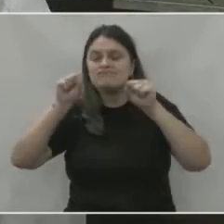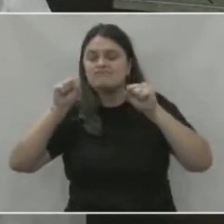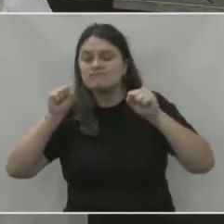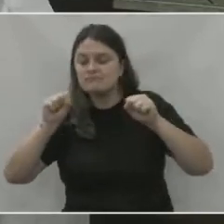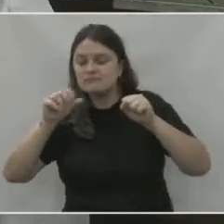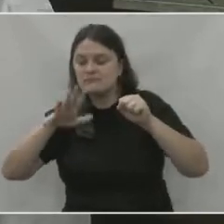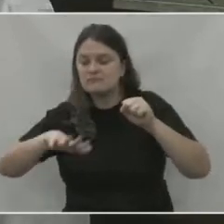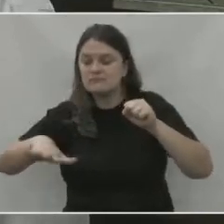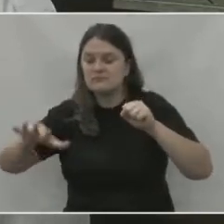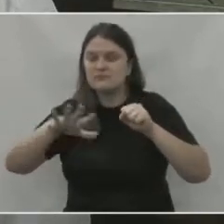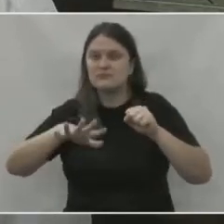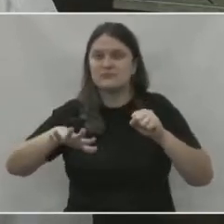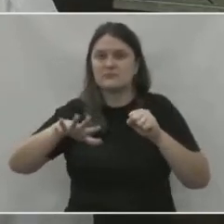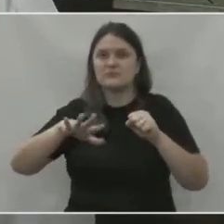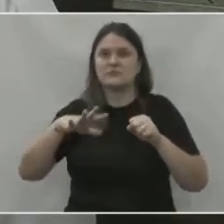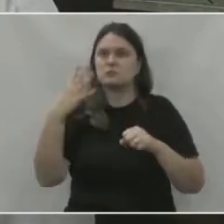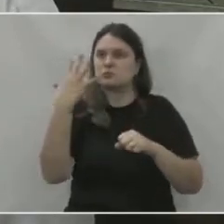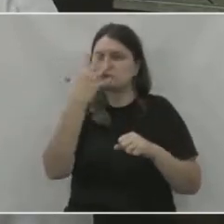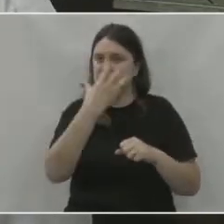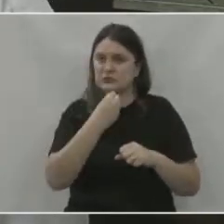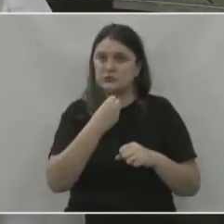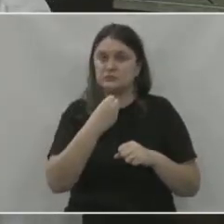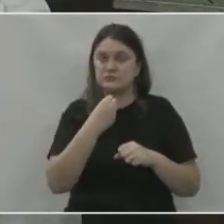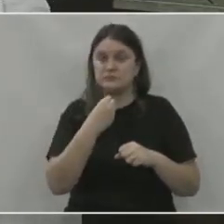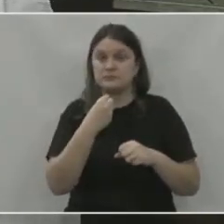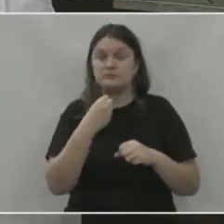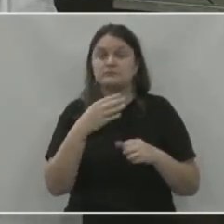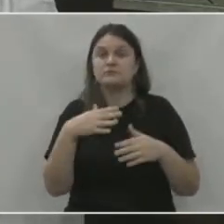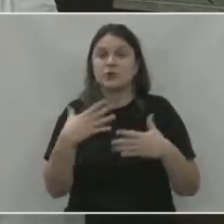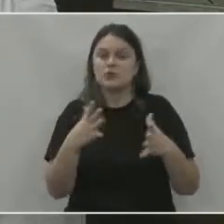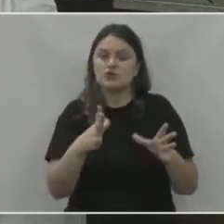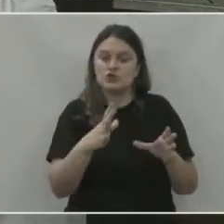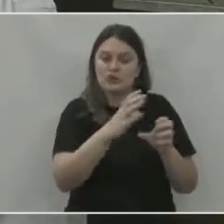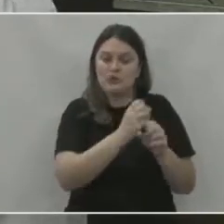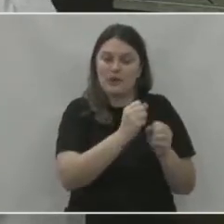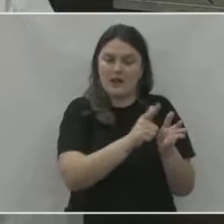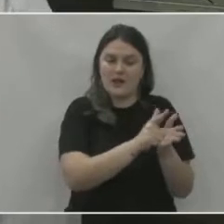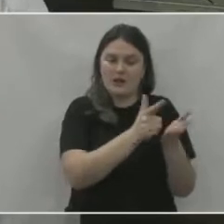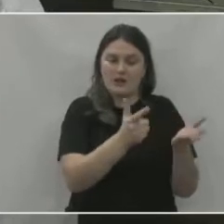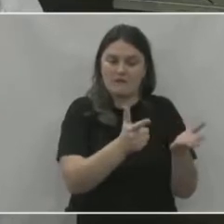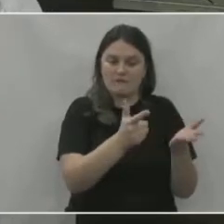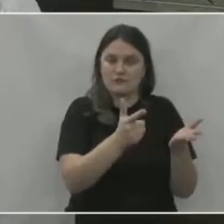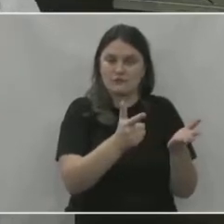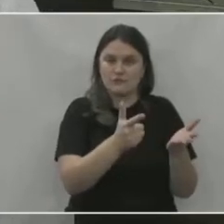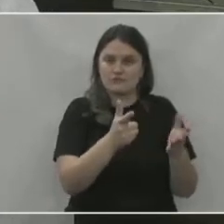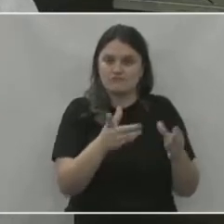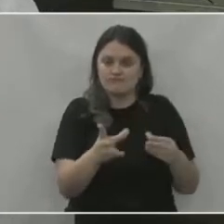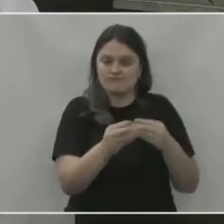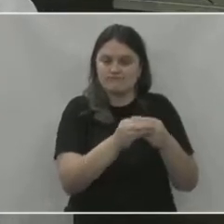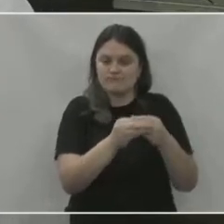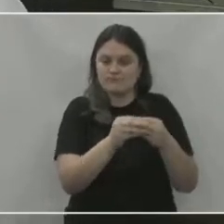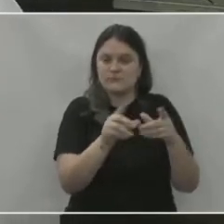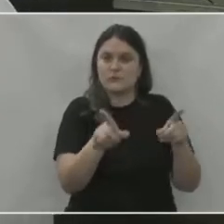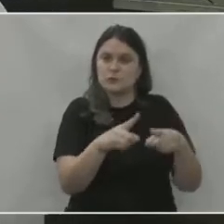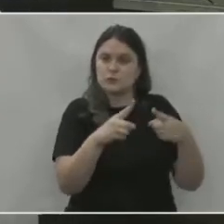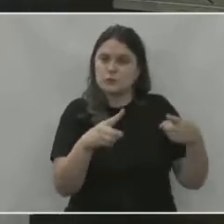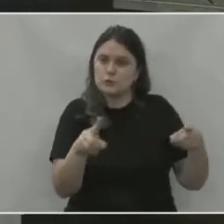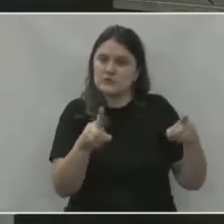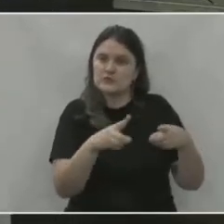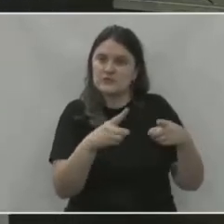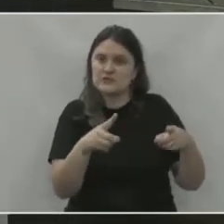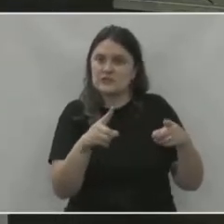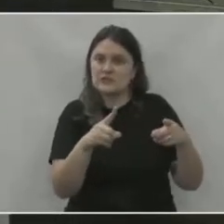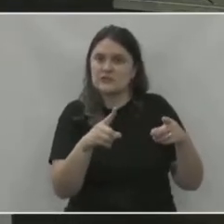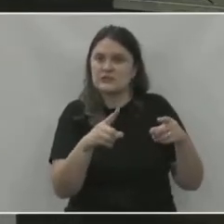Um CD muito bonito, um DVD. E, então, e mais um livro que acompanha as músicas com